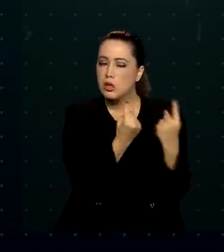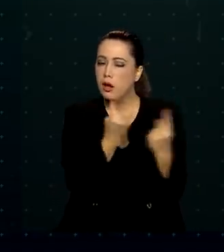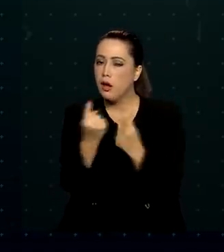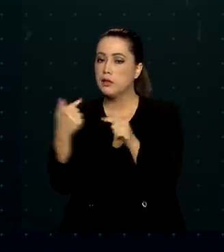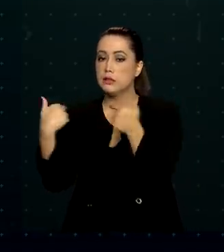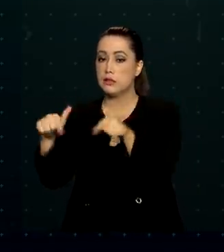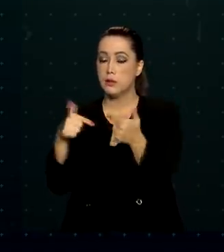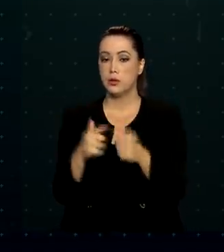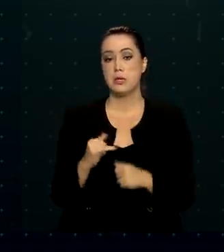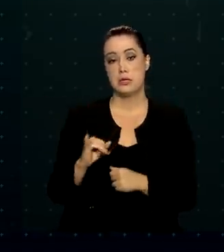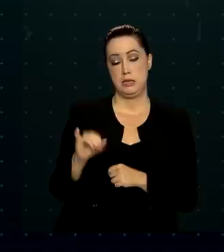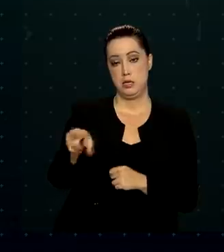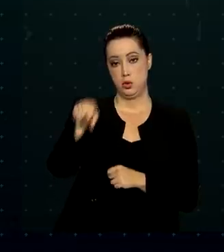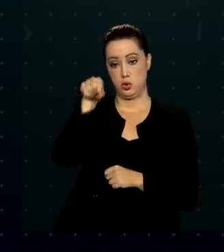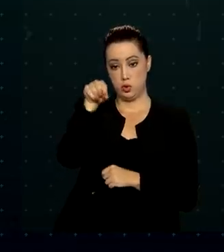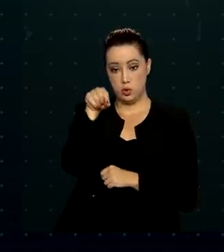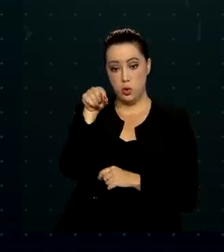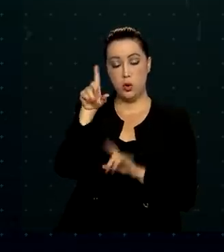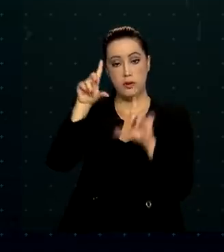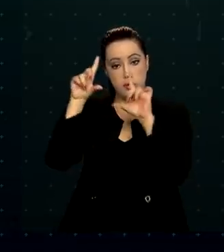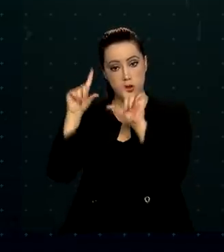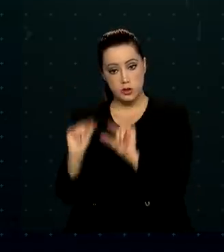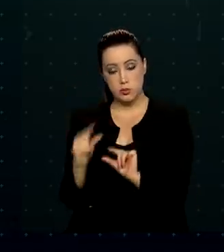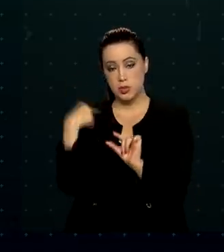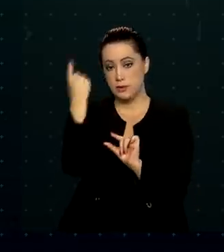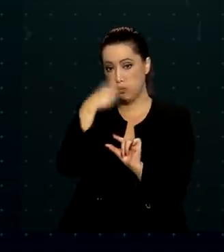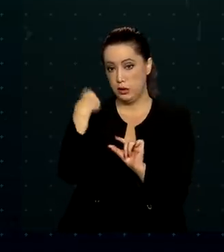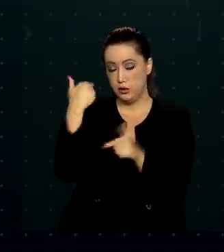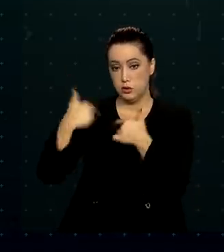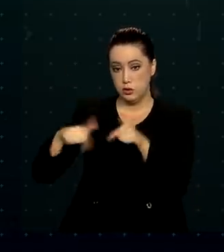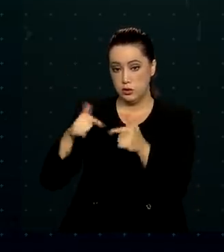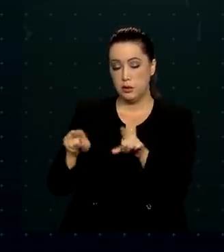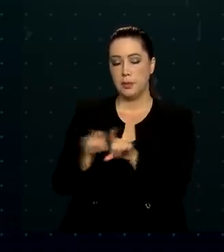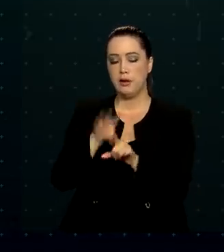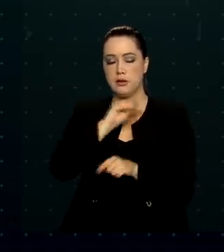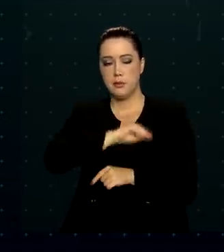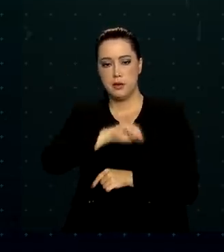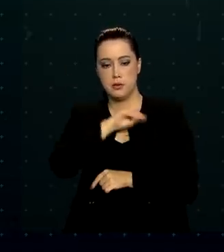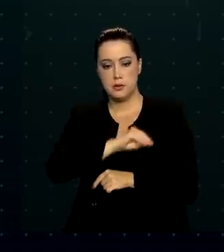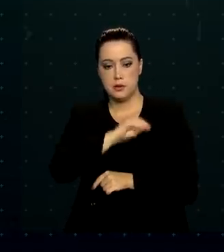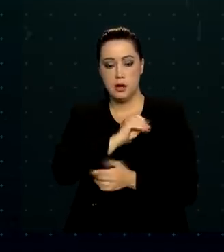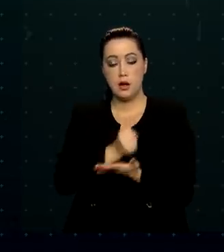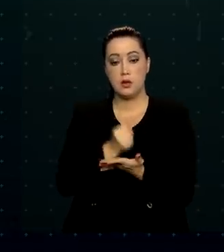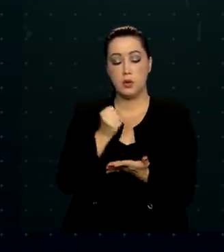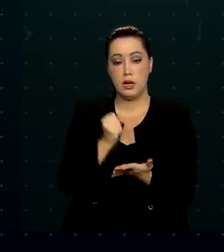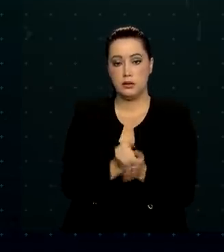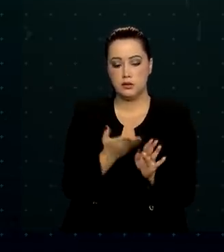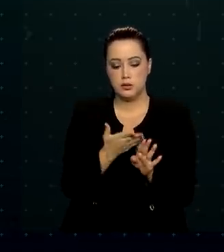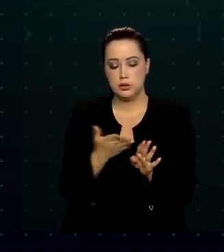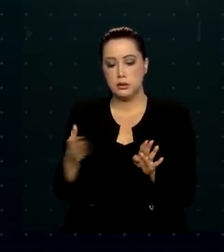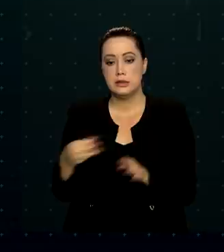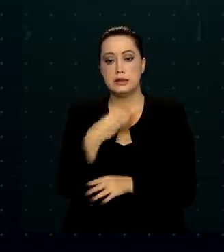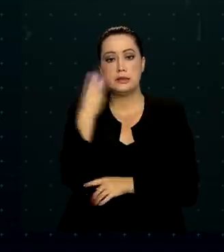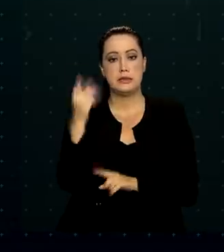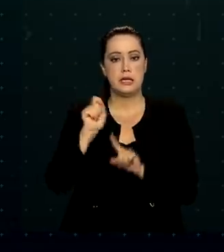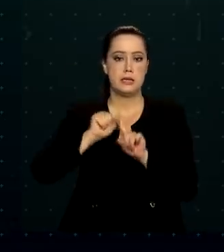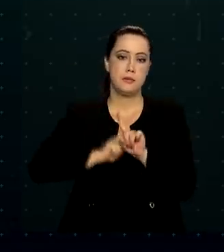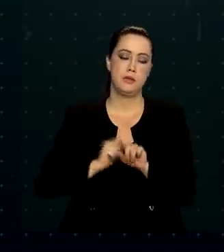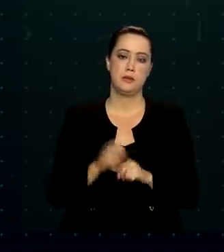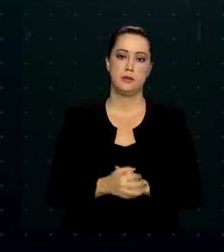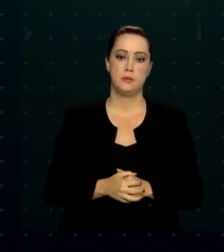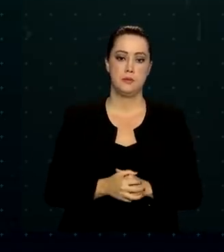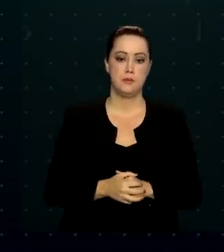Se a opção escolhida for a redução da jornada e do salário, o contrato tem duração de três meses